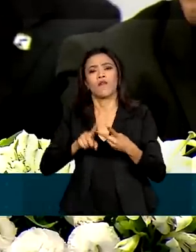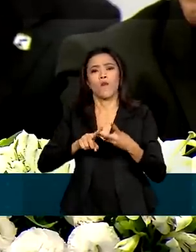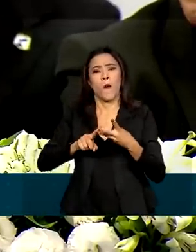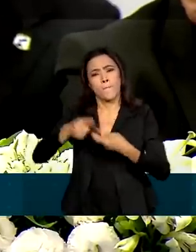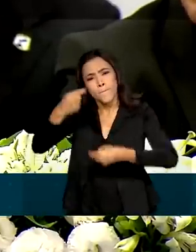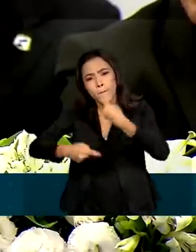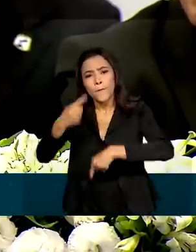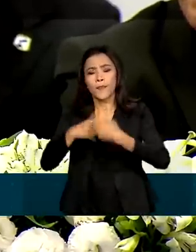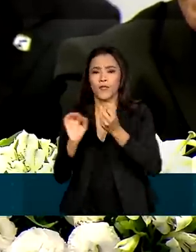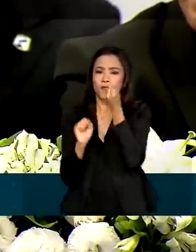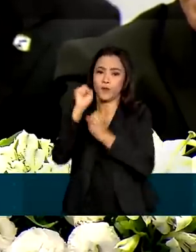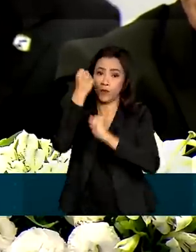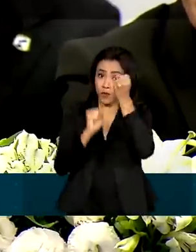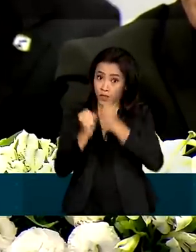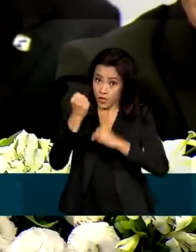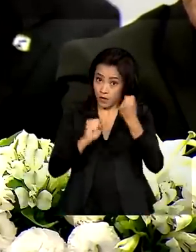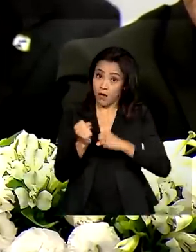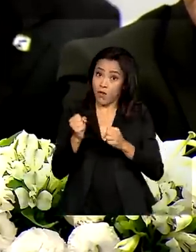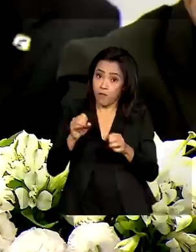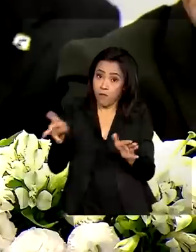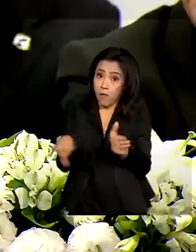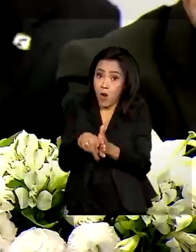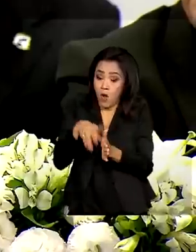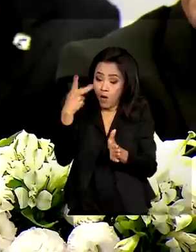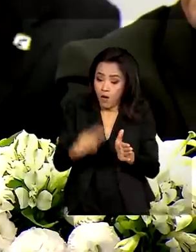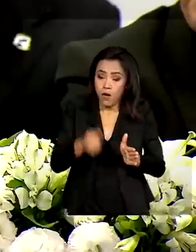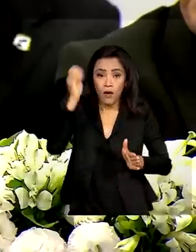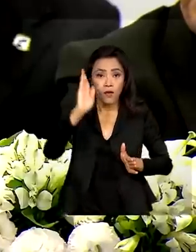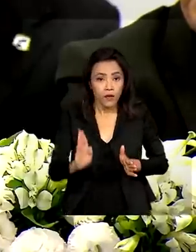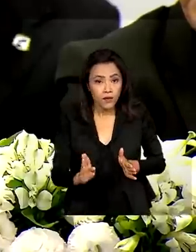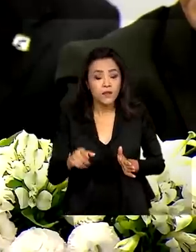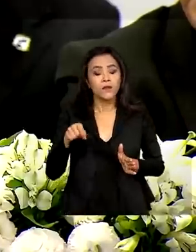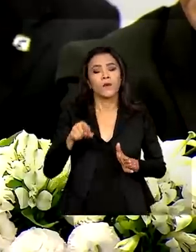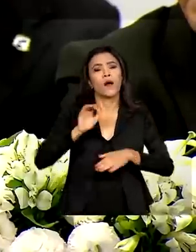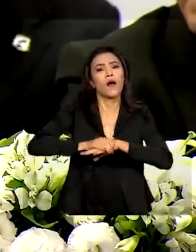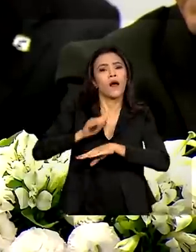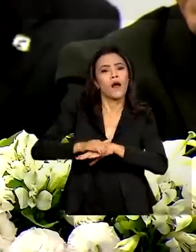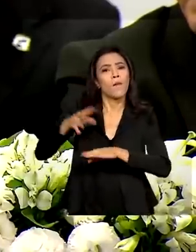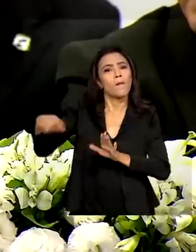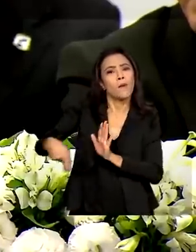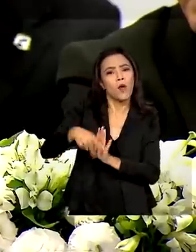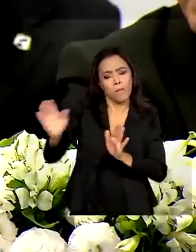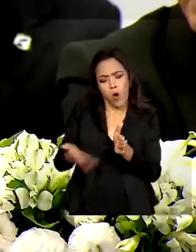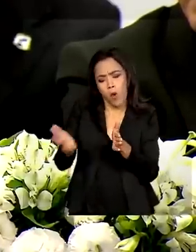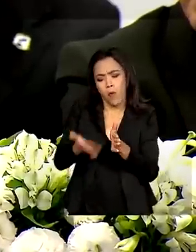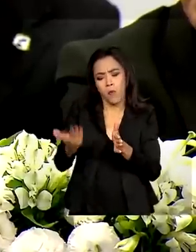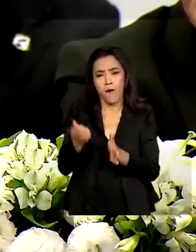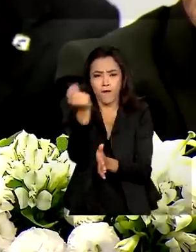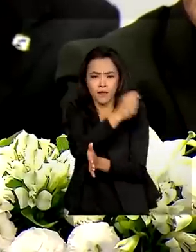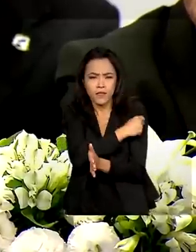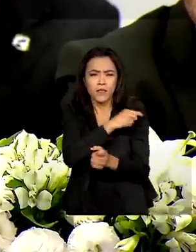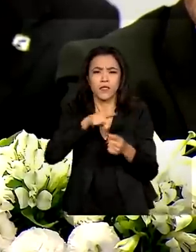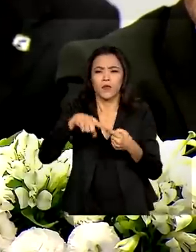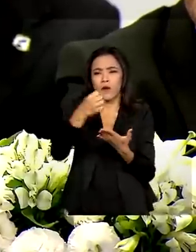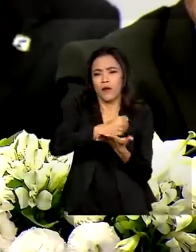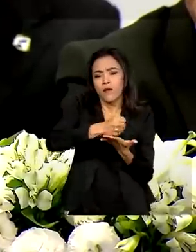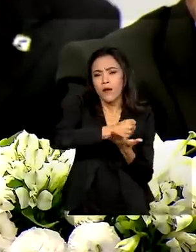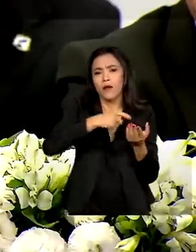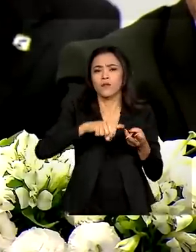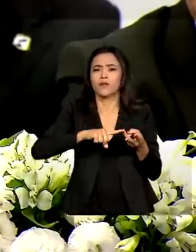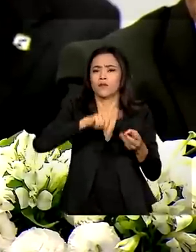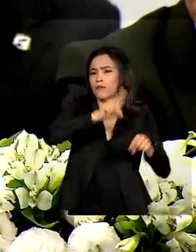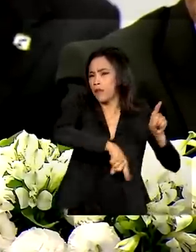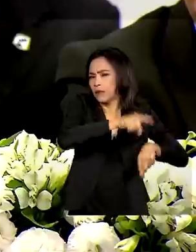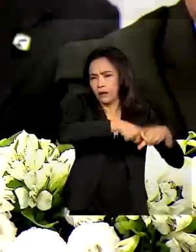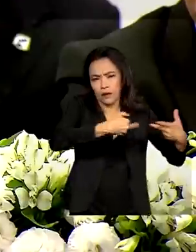para um país autônomo, a necessidade da autonomia na produção de vacinas, fármacos, equipamentos e